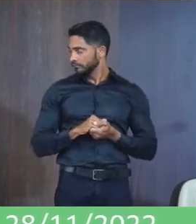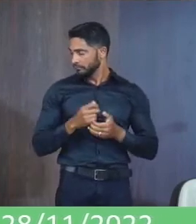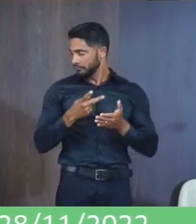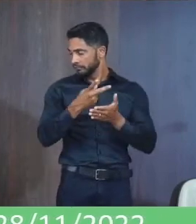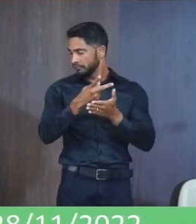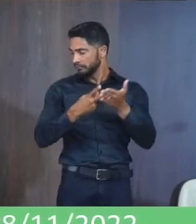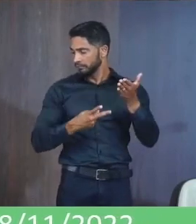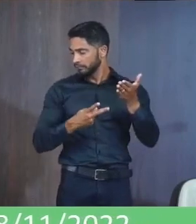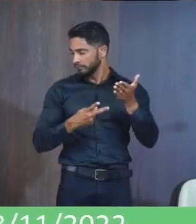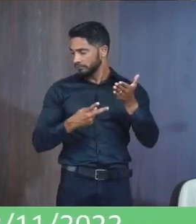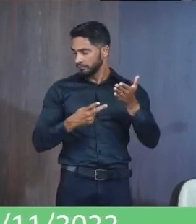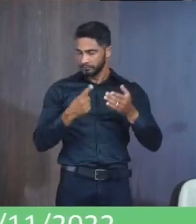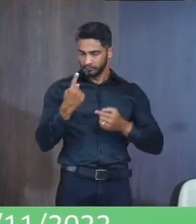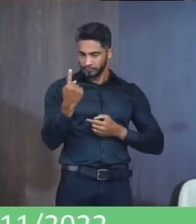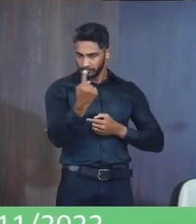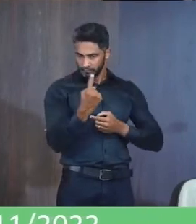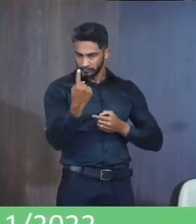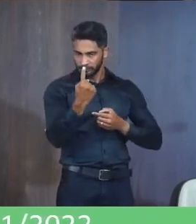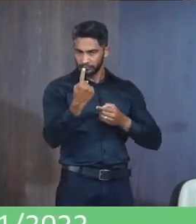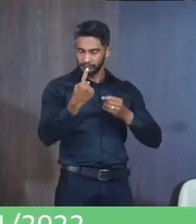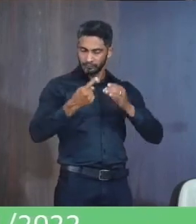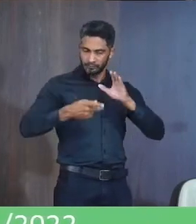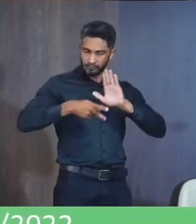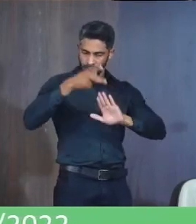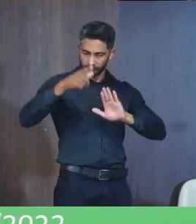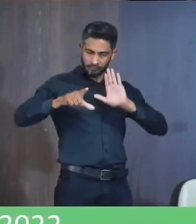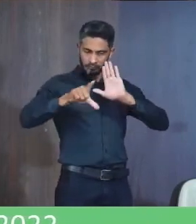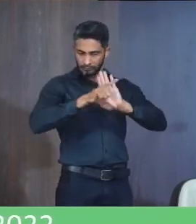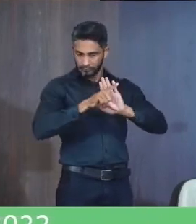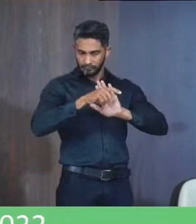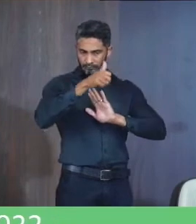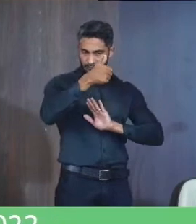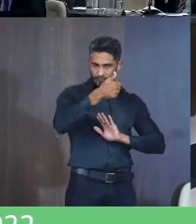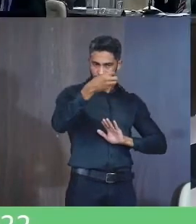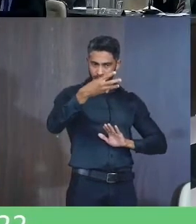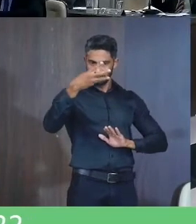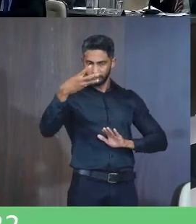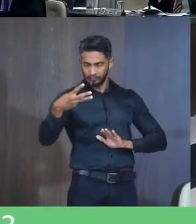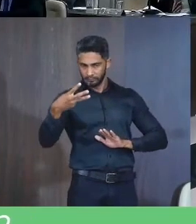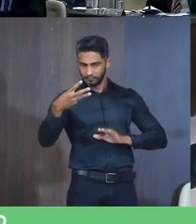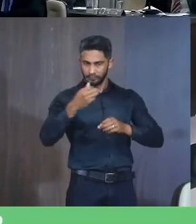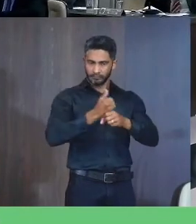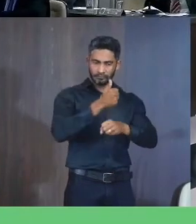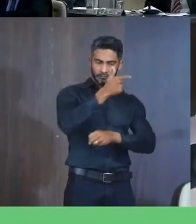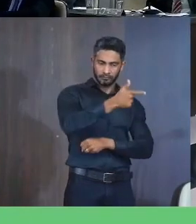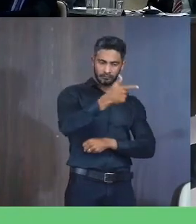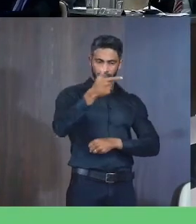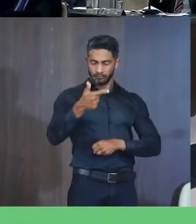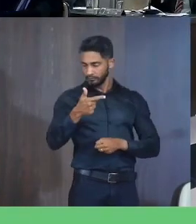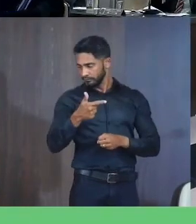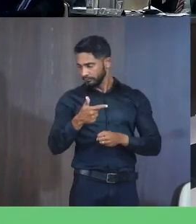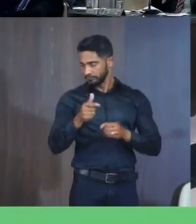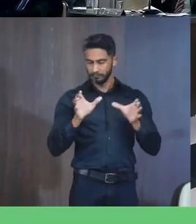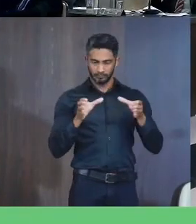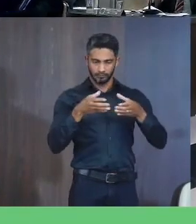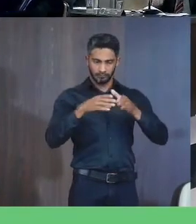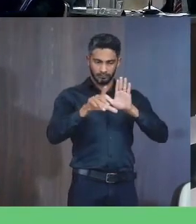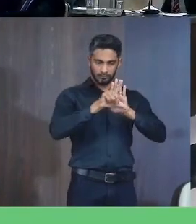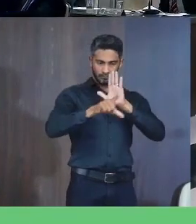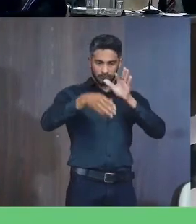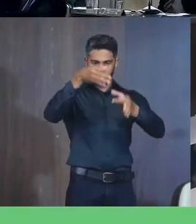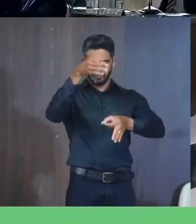Aparecer Para turno único Do projeto de lei 133-2022 Comissão de